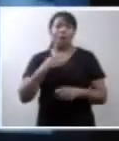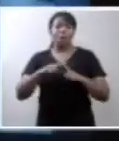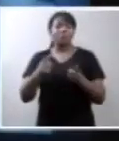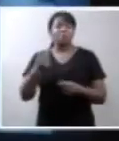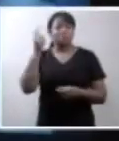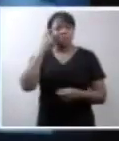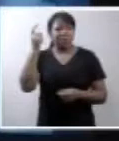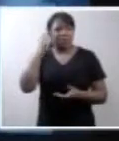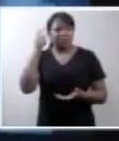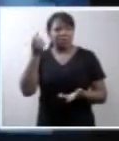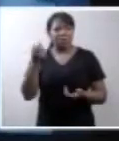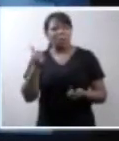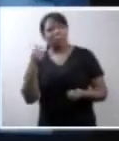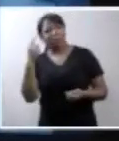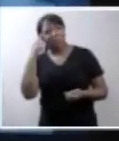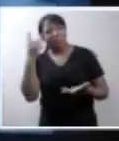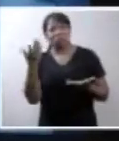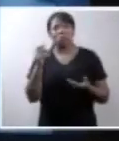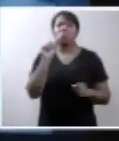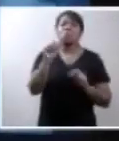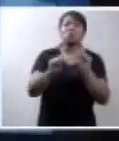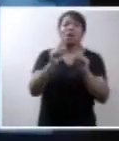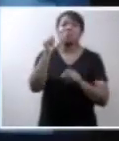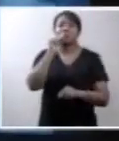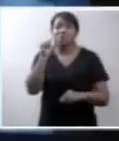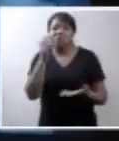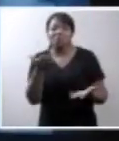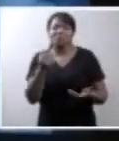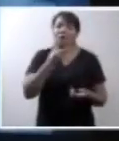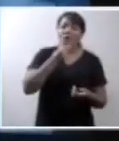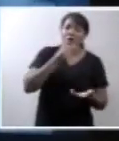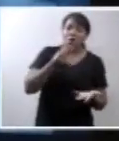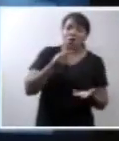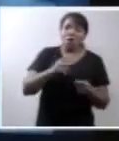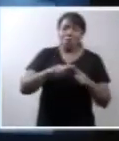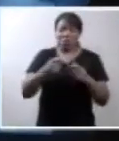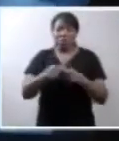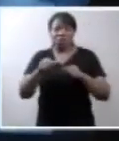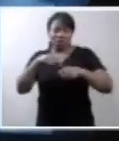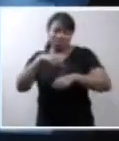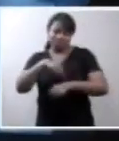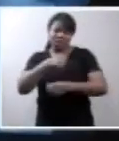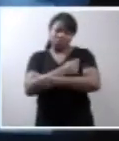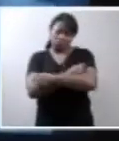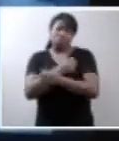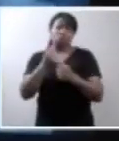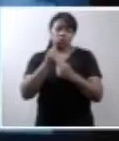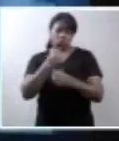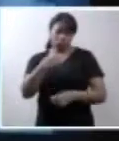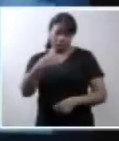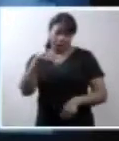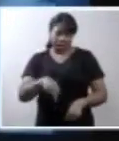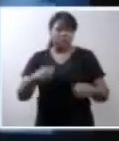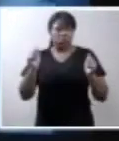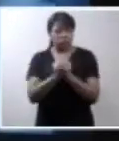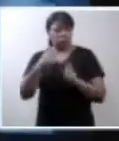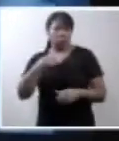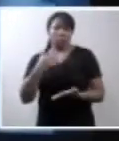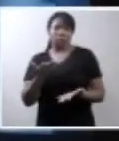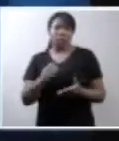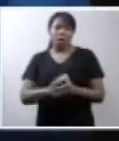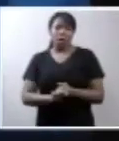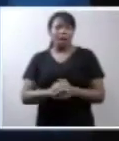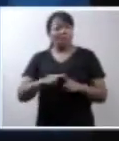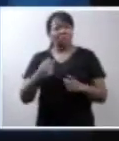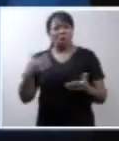pensamento, que será que eu era, se eu era menino, se eu era menina, como seria se ele estivesse aqui, mas eu sei que era impossível ele estar aqui comigo. Então eu